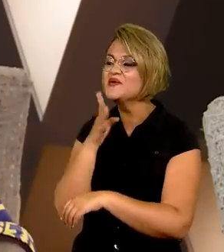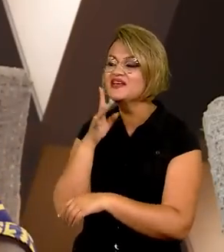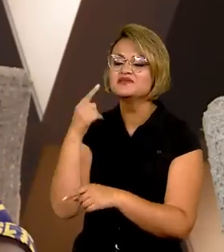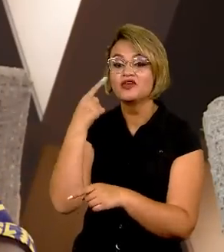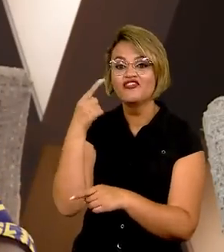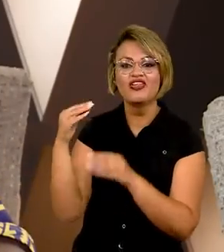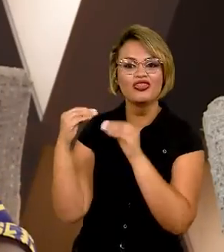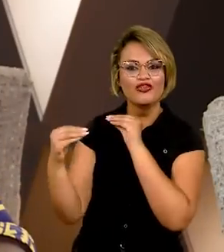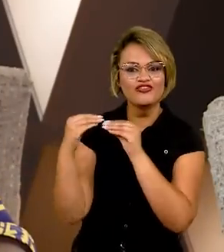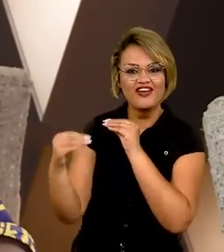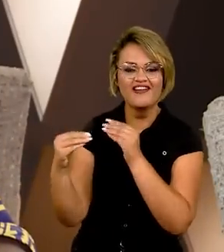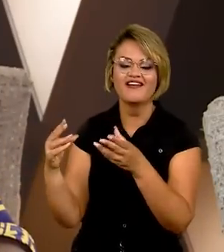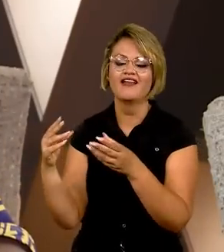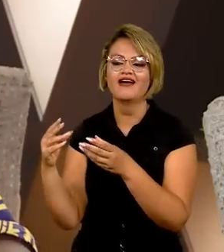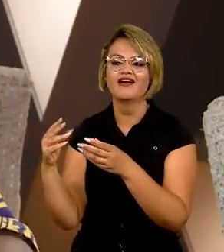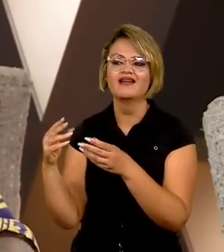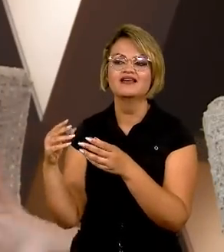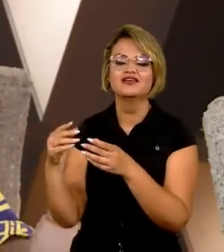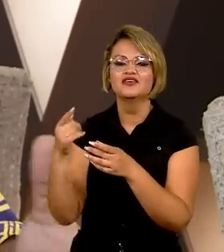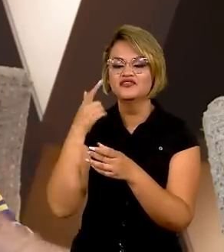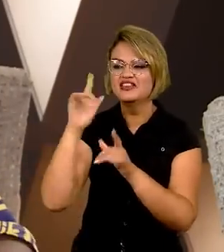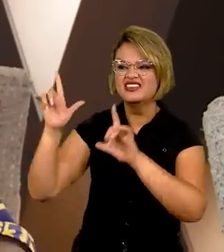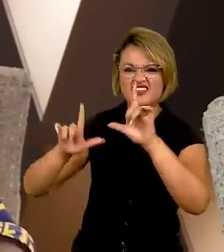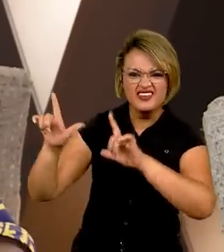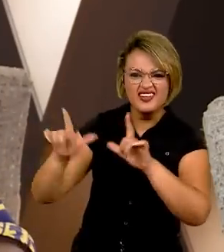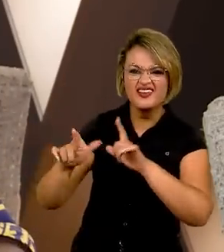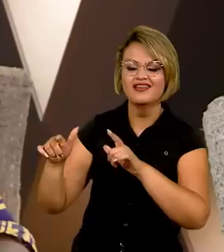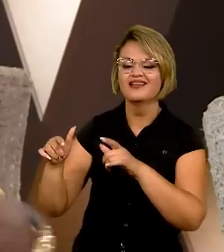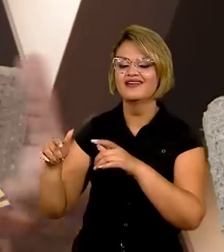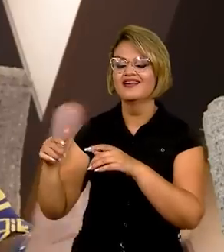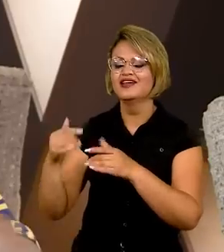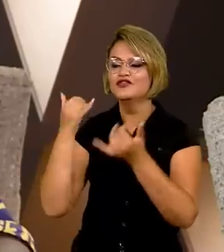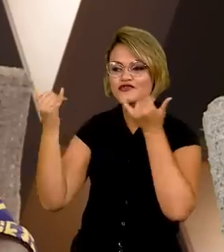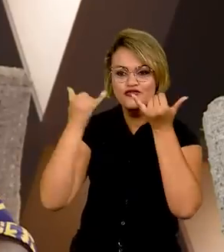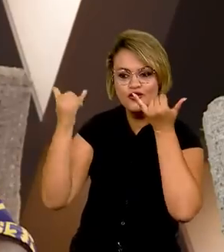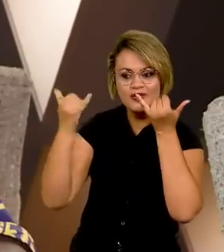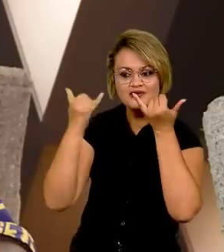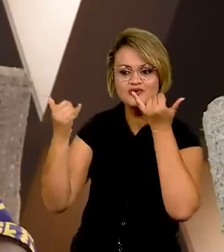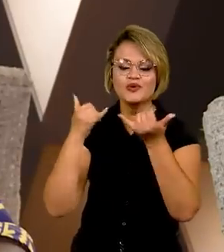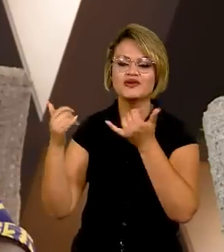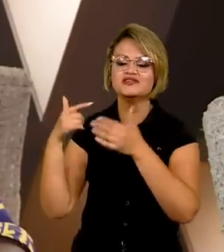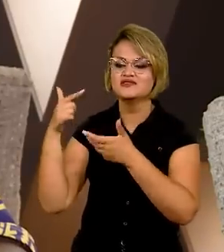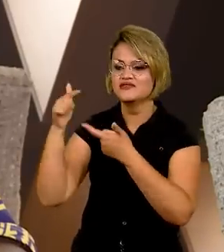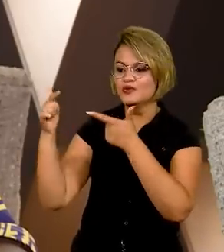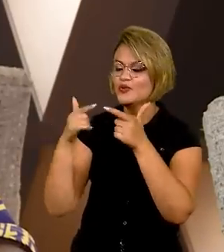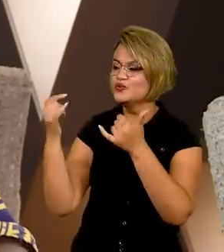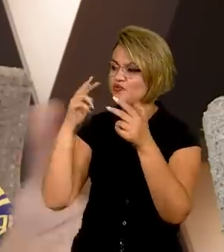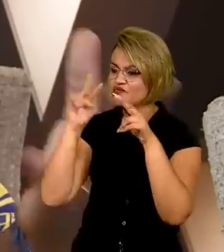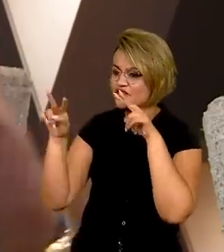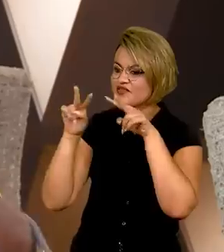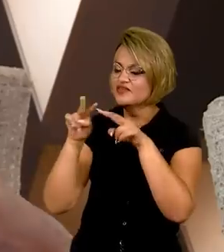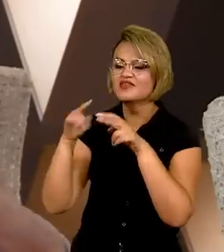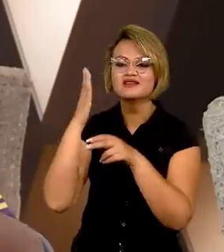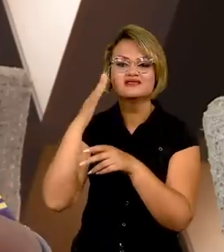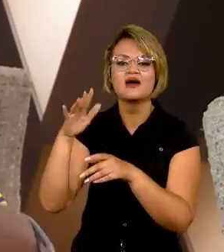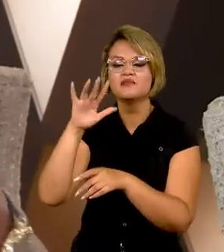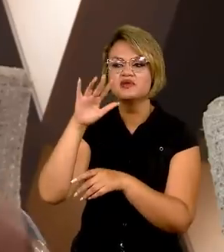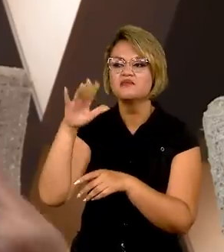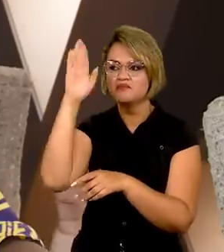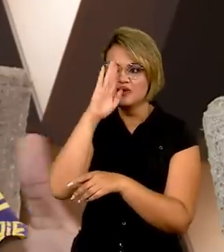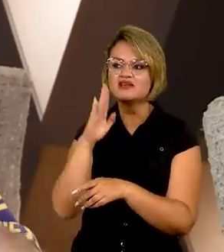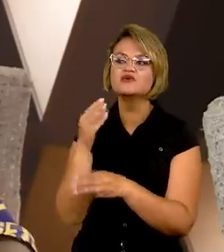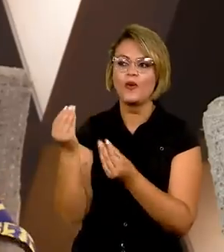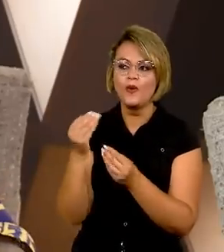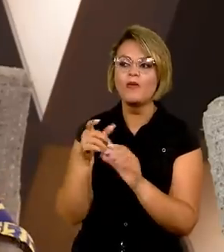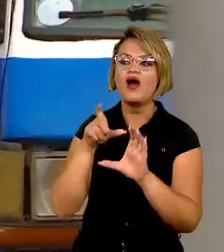acesso aos canais de televisão, as informações dos canais de televisão brasileiros que chegam até Angola